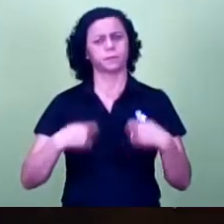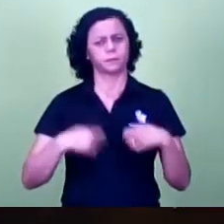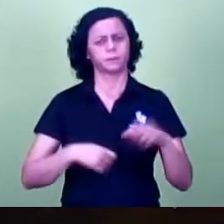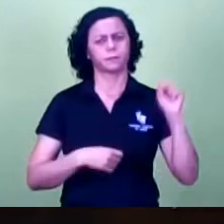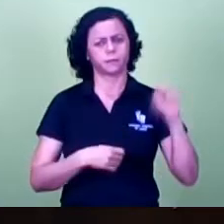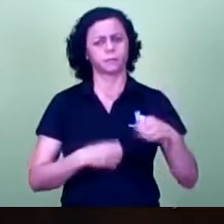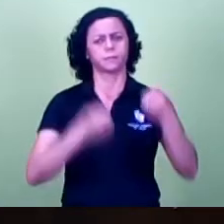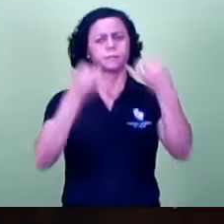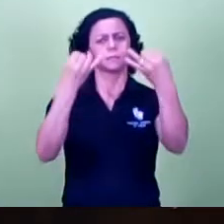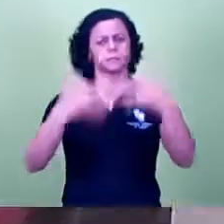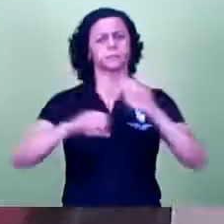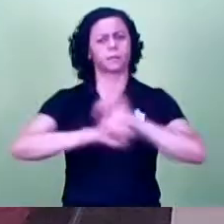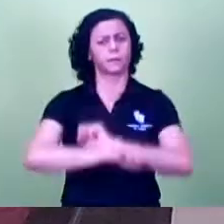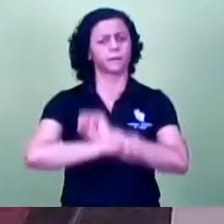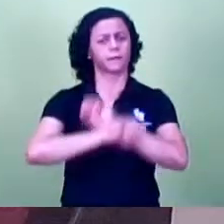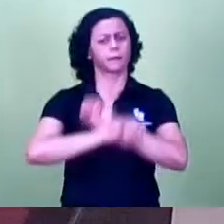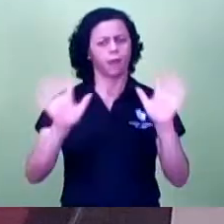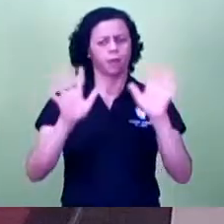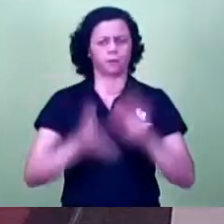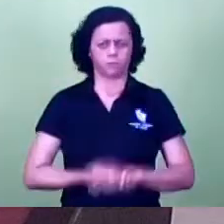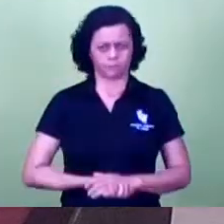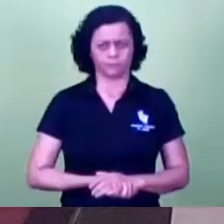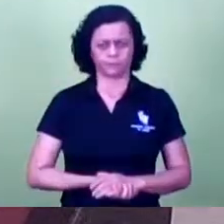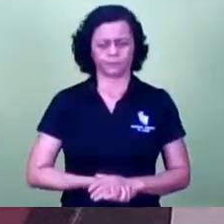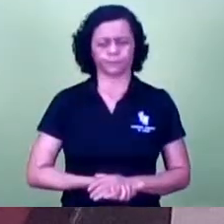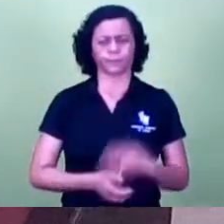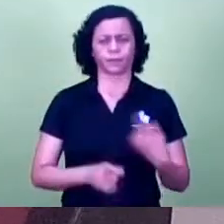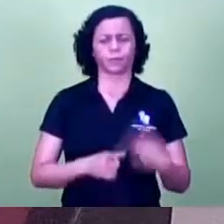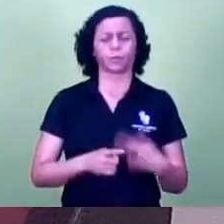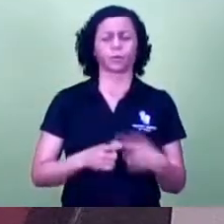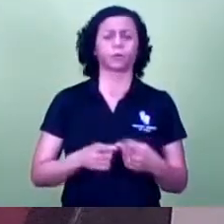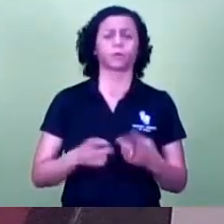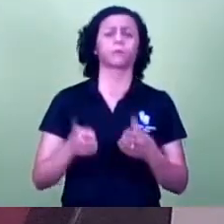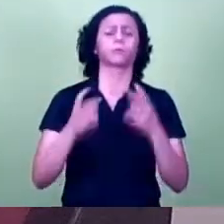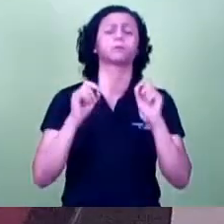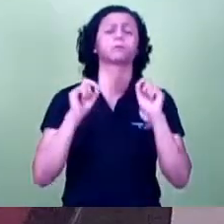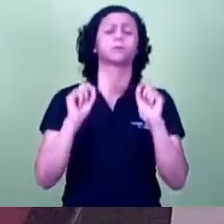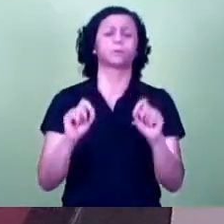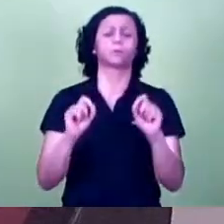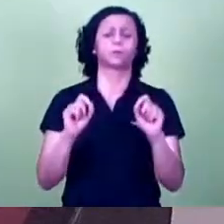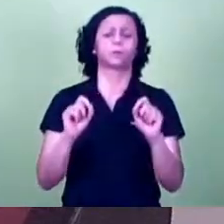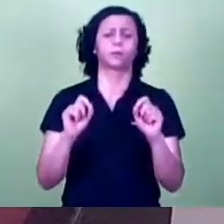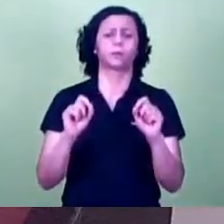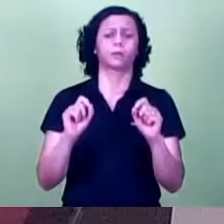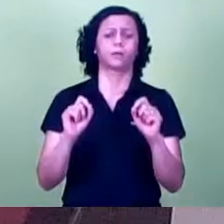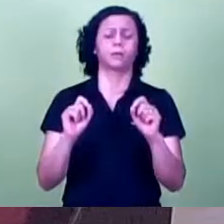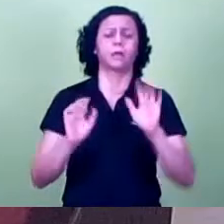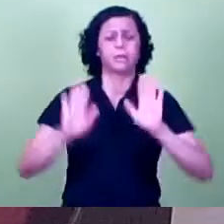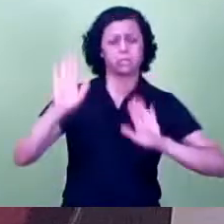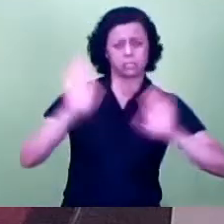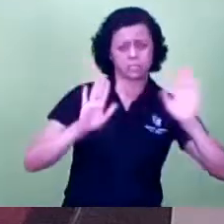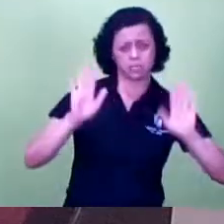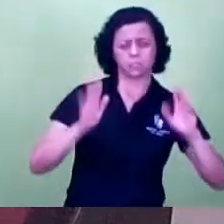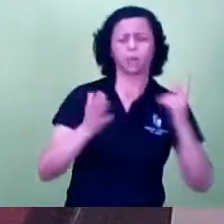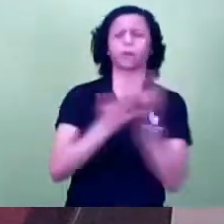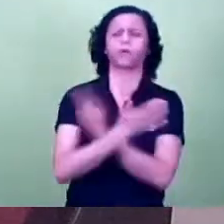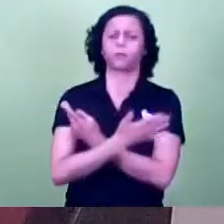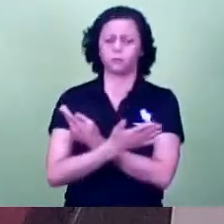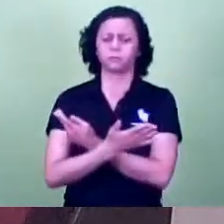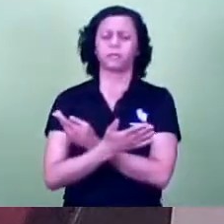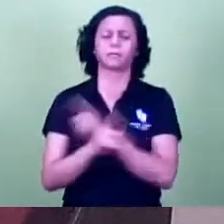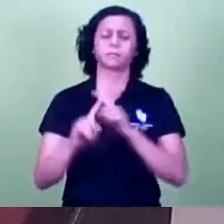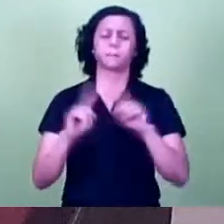esclarecimento, não é que nós estamos vendo o processo estatório acontece, mas nós não podemos aqui